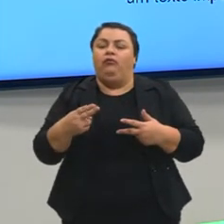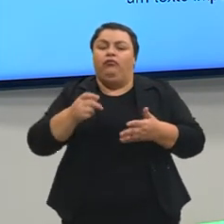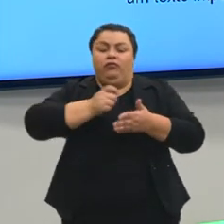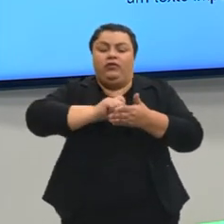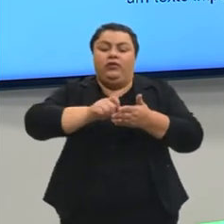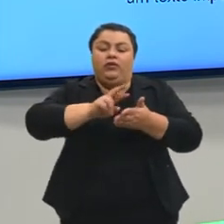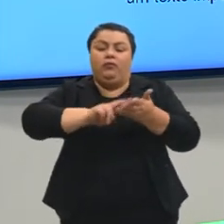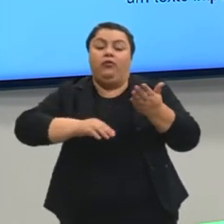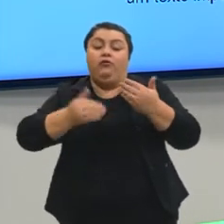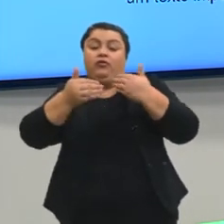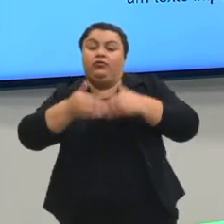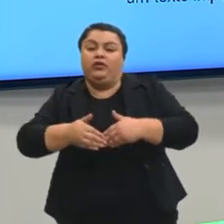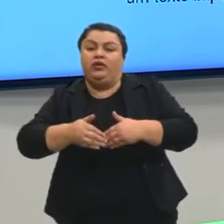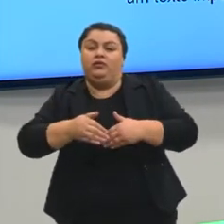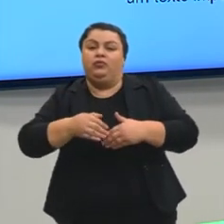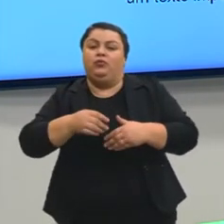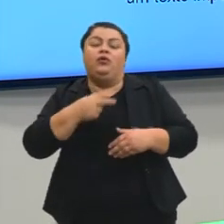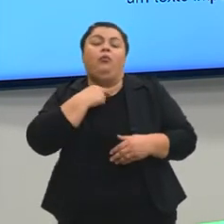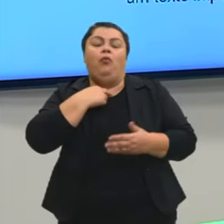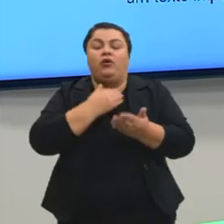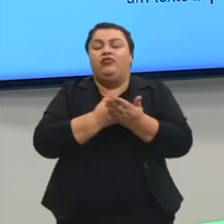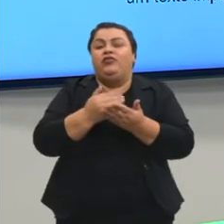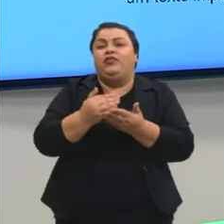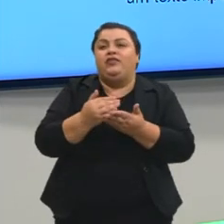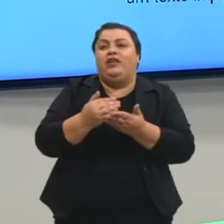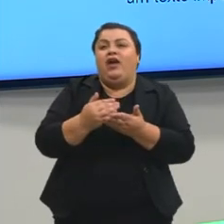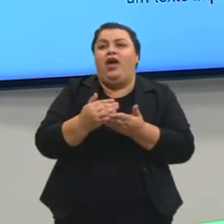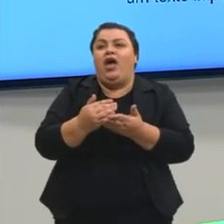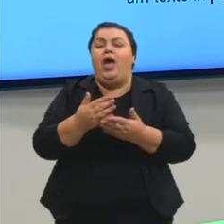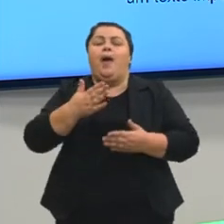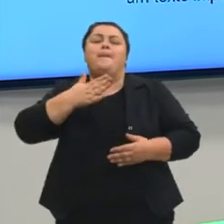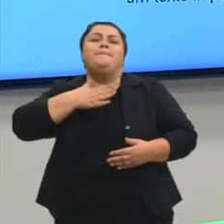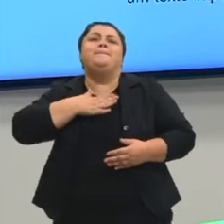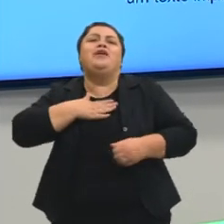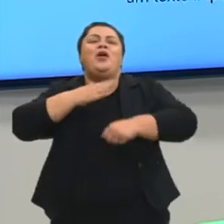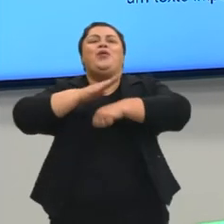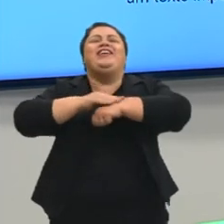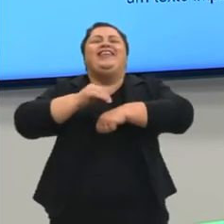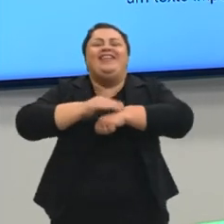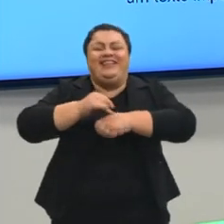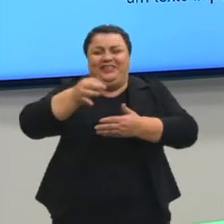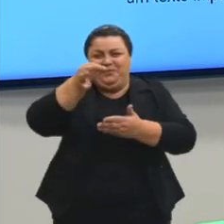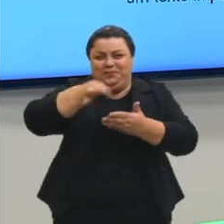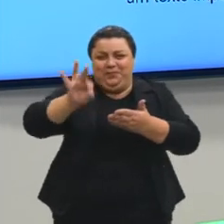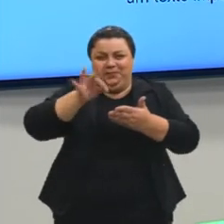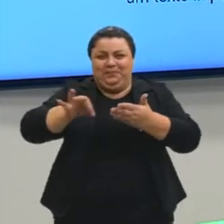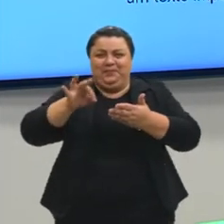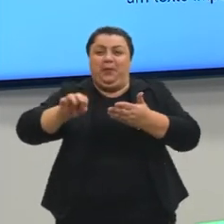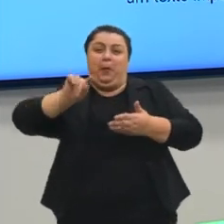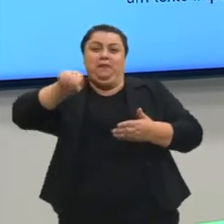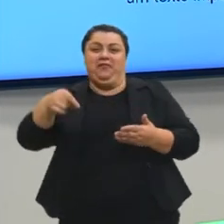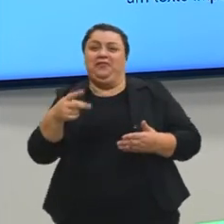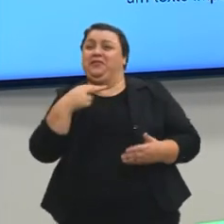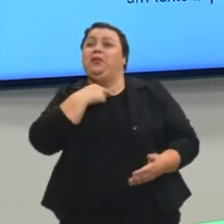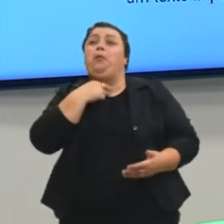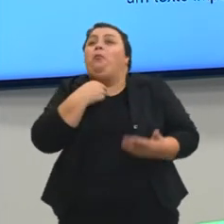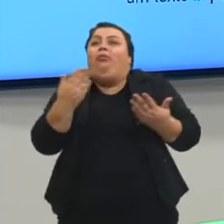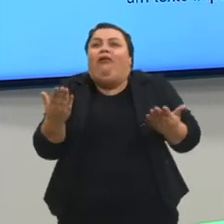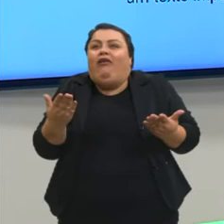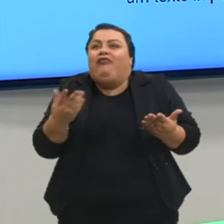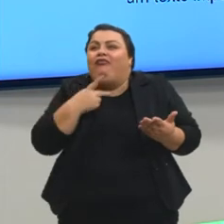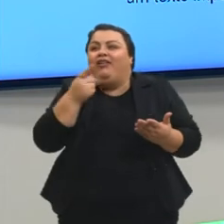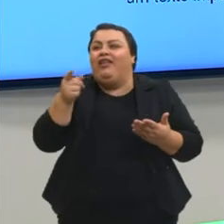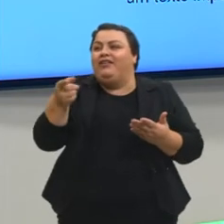tu não pode começar com vocativo, por exemplo, dizendo assim, meu querido corretor, vírgula. Não pode, eu não posso me